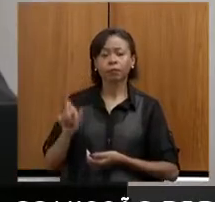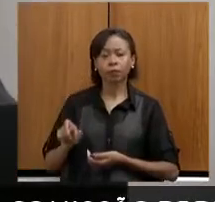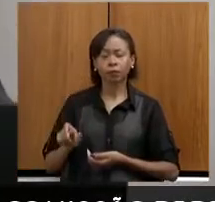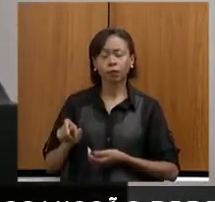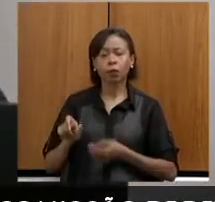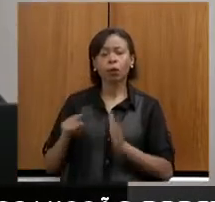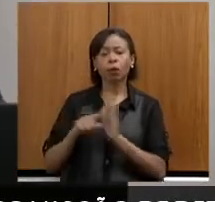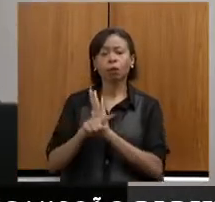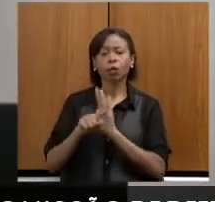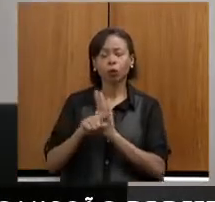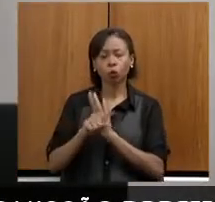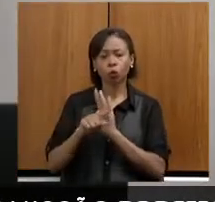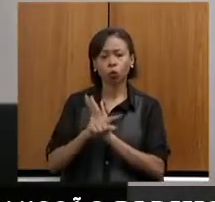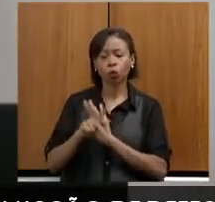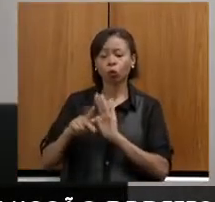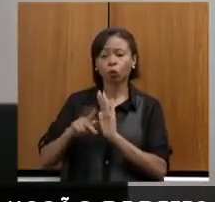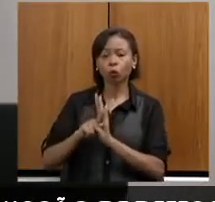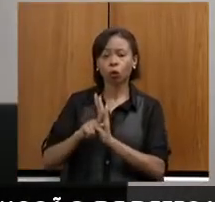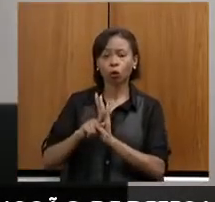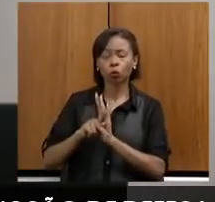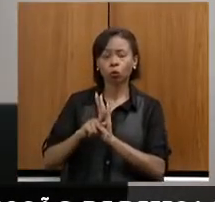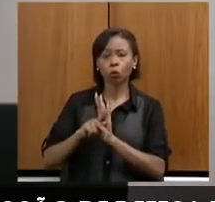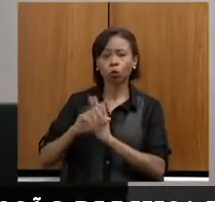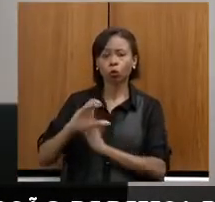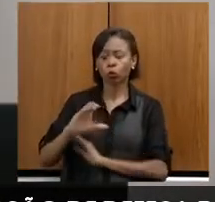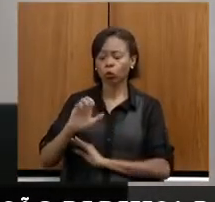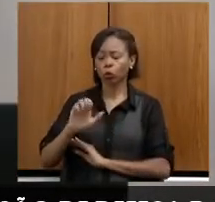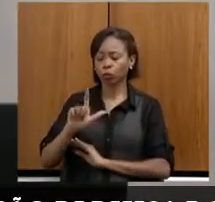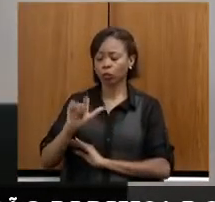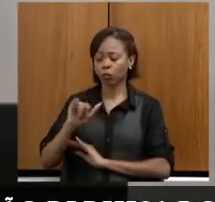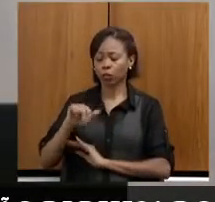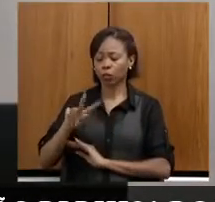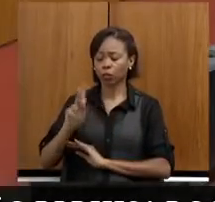perguntas para a secretária do deputado Celinho do Cintrocel.